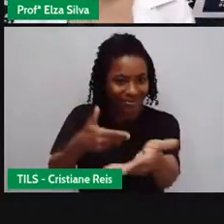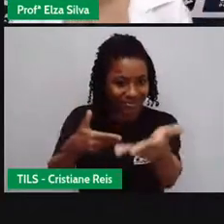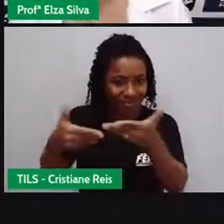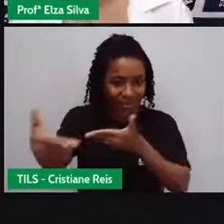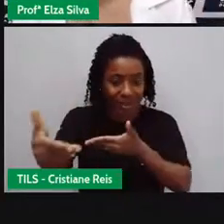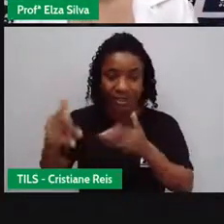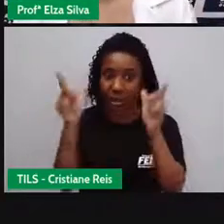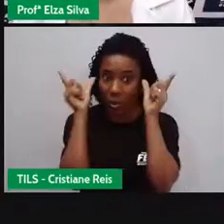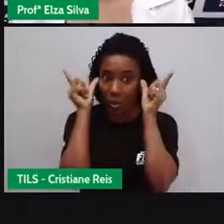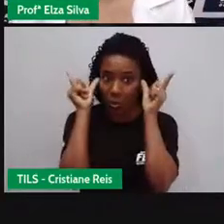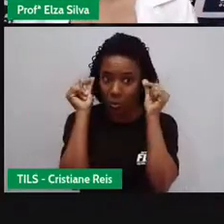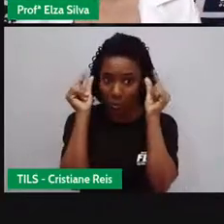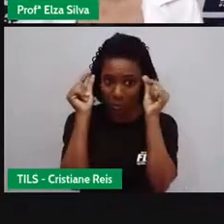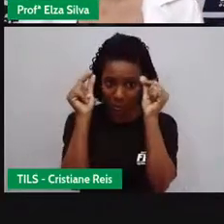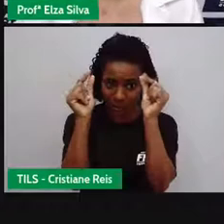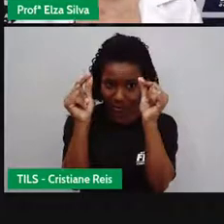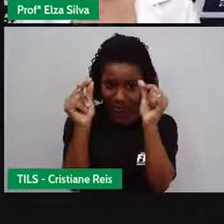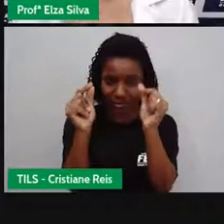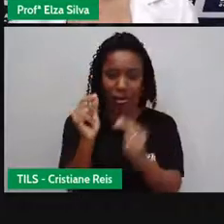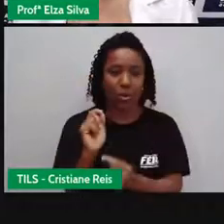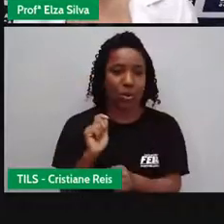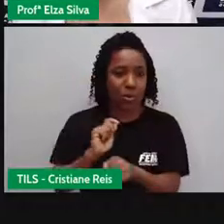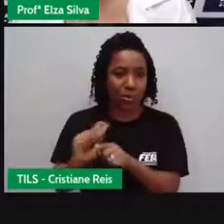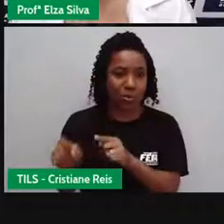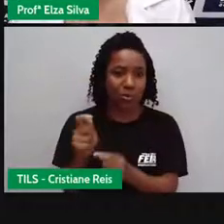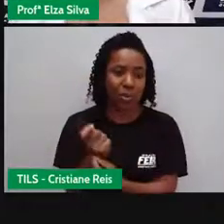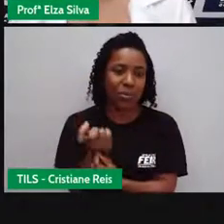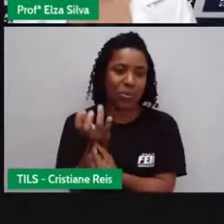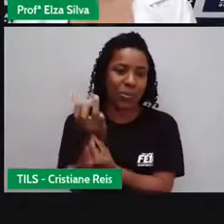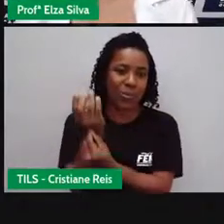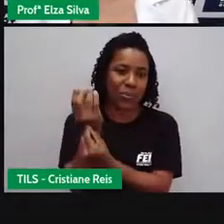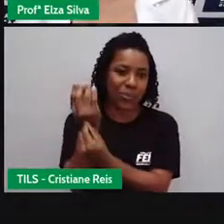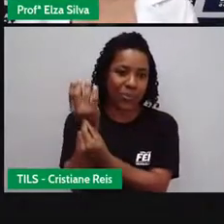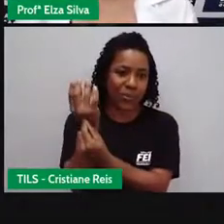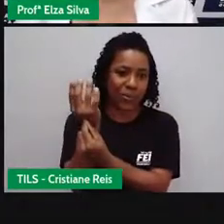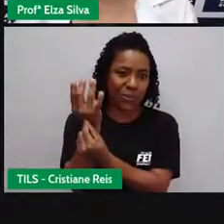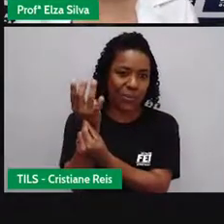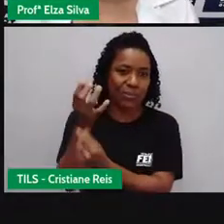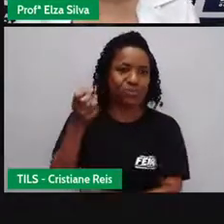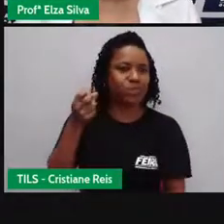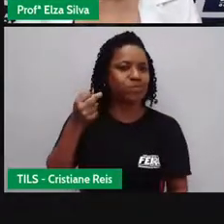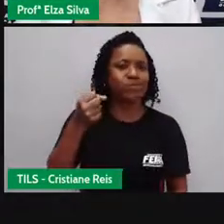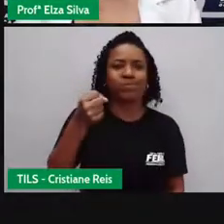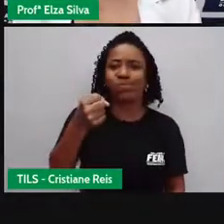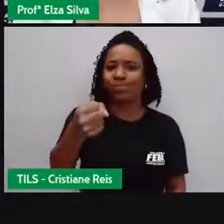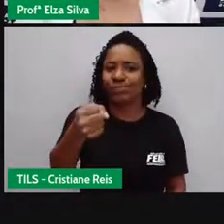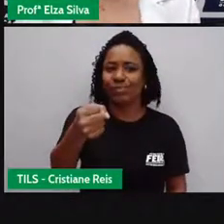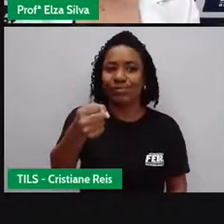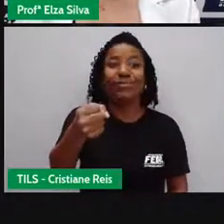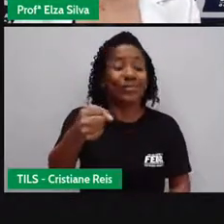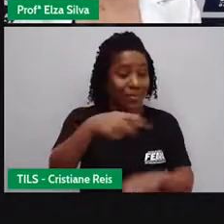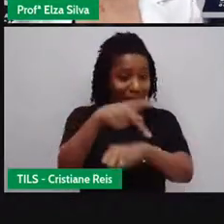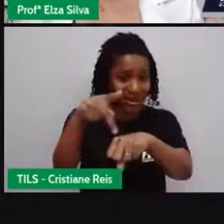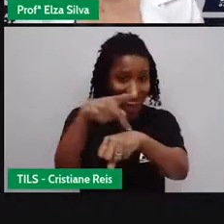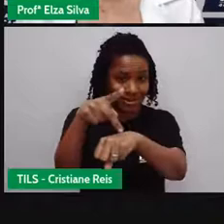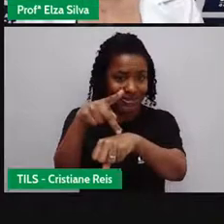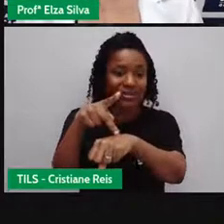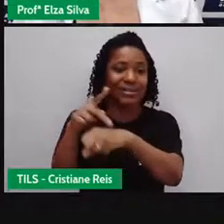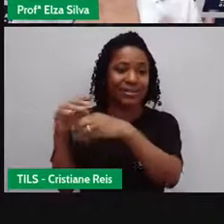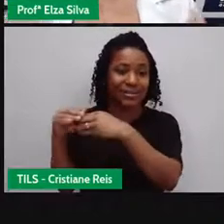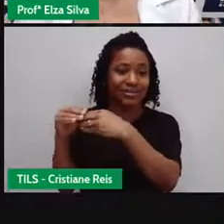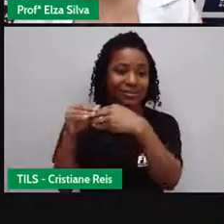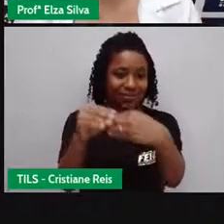lá na Grécia E depois ela é encaminhada para o país, onde os jogos vão acontecer E nesse país eles vão